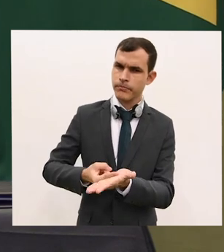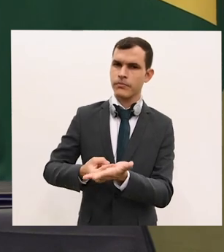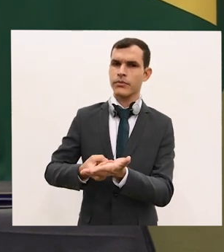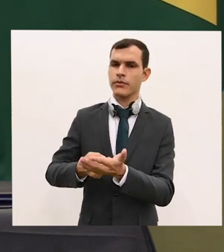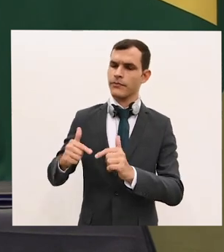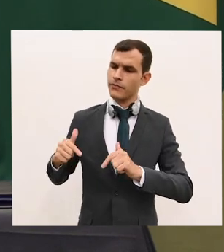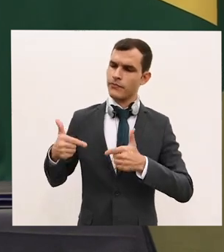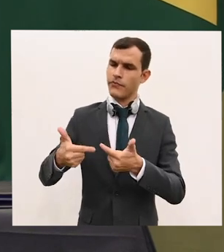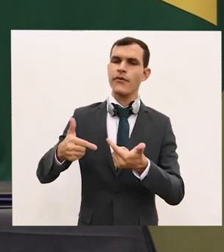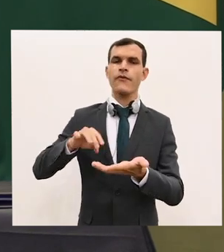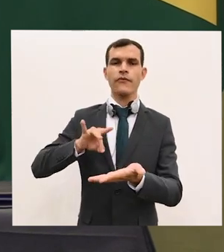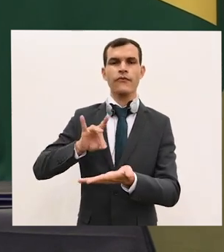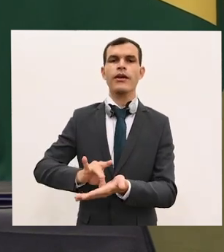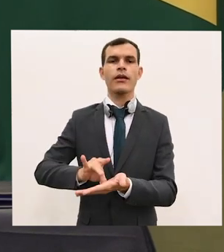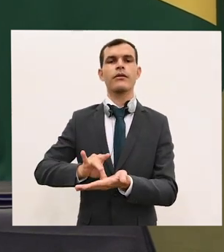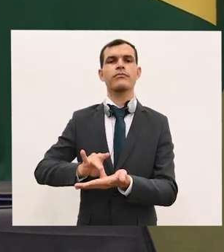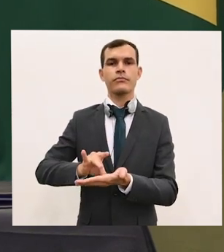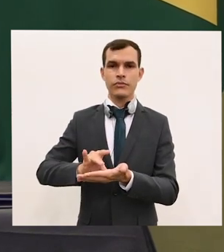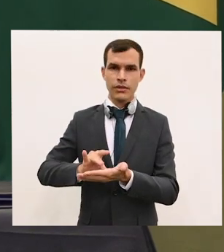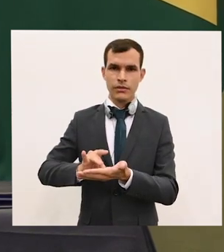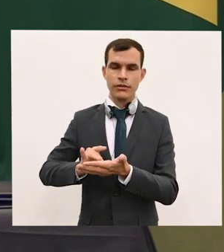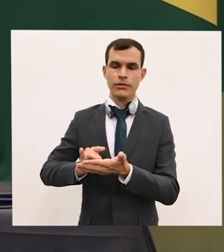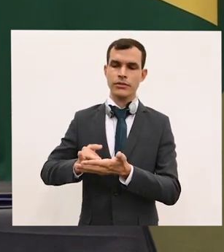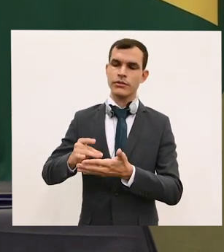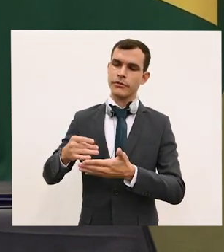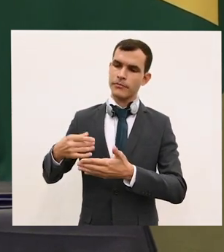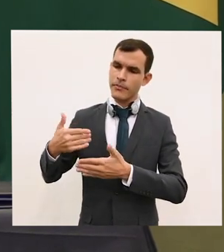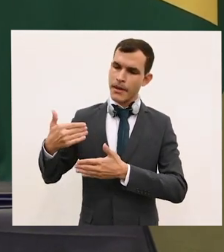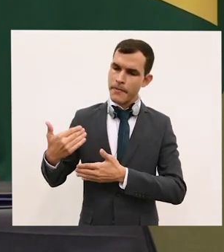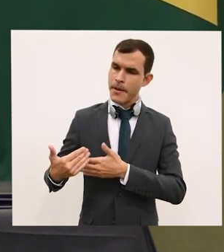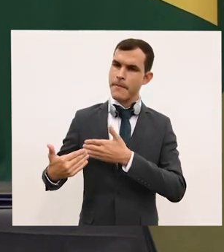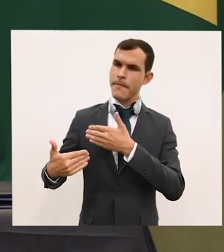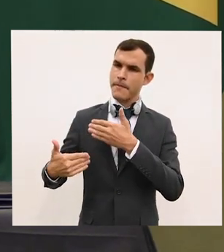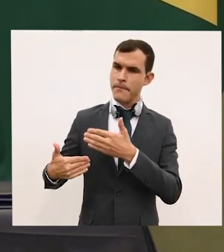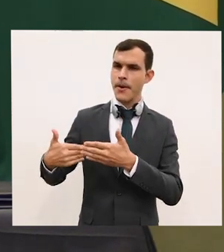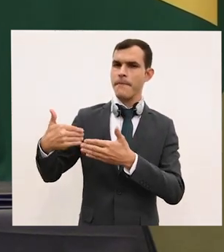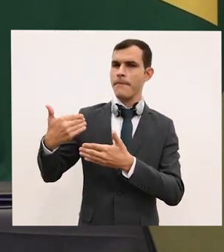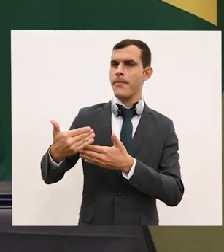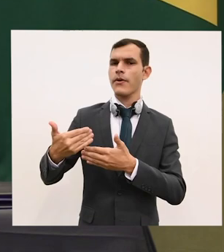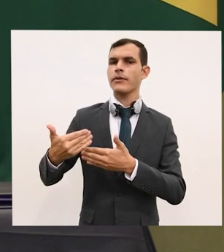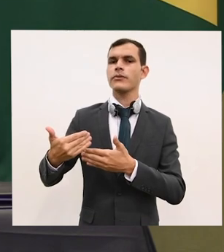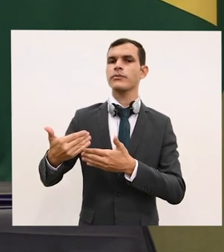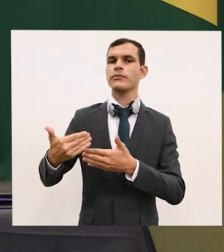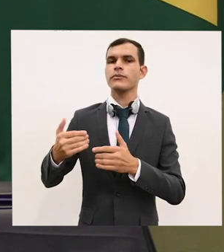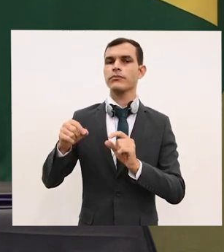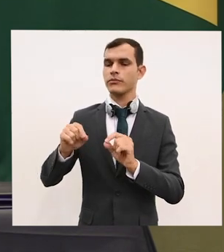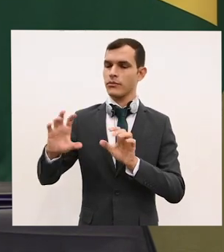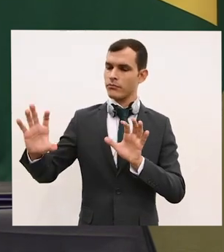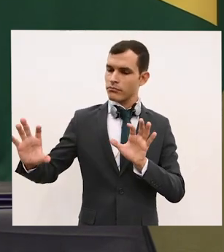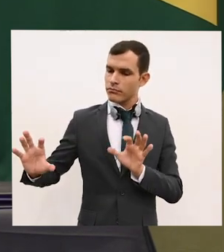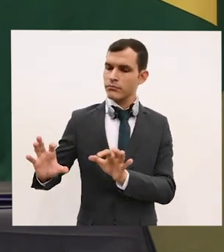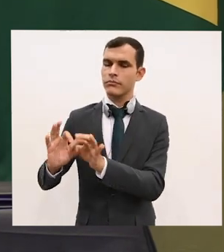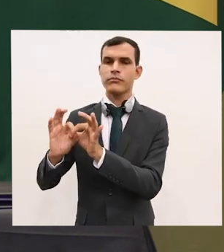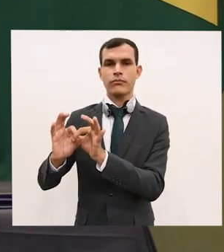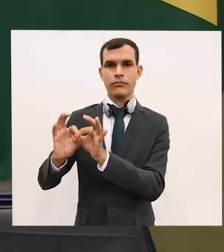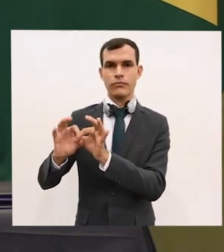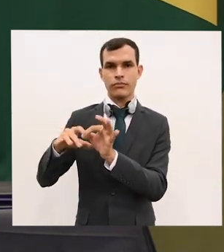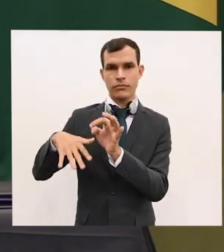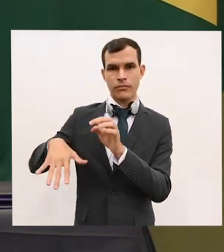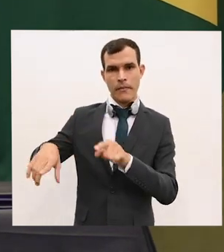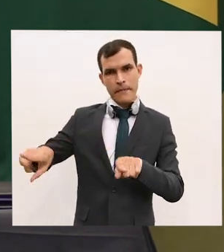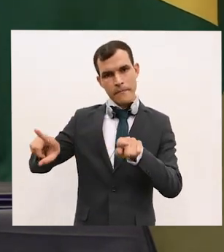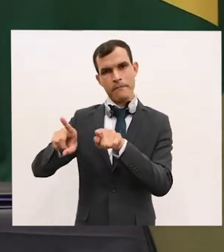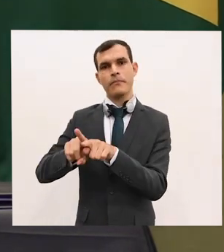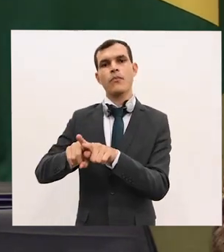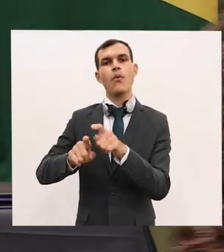construção dessa, e no revigoramento dessa arquitetura de comércio. Passamos agora